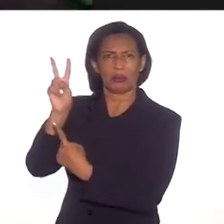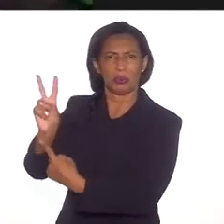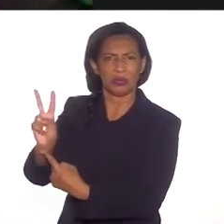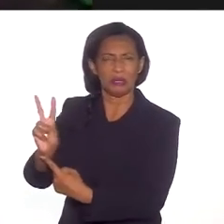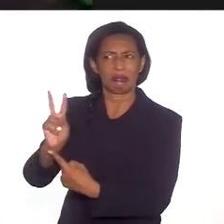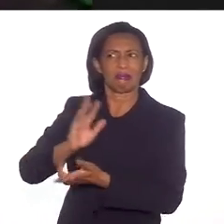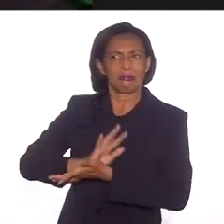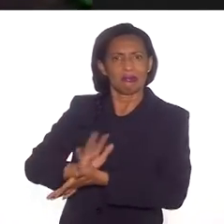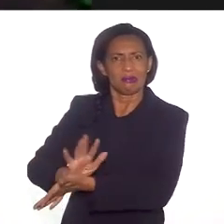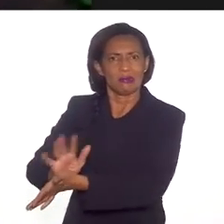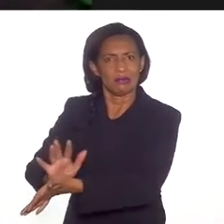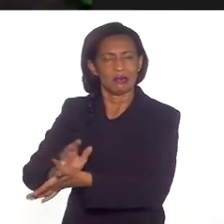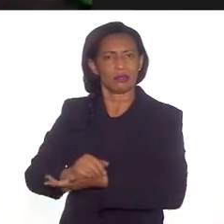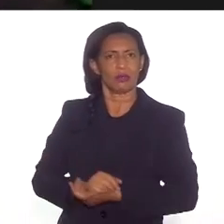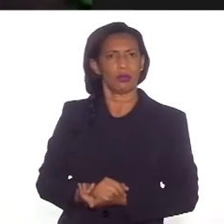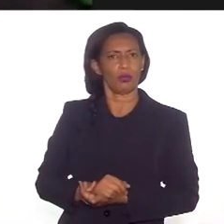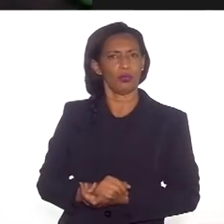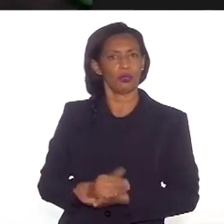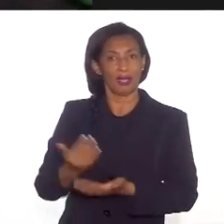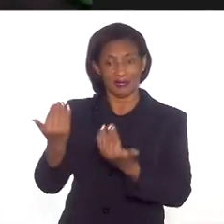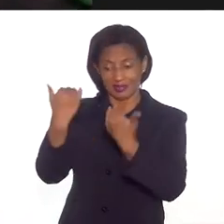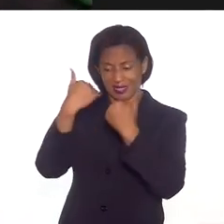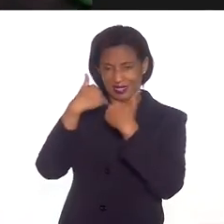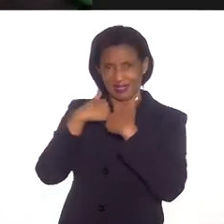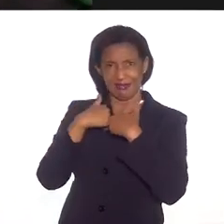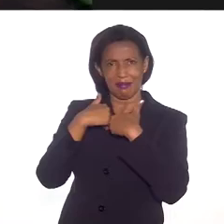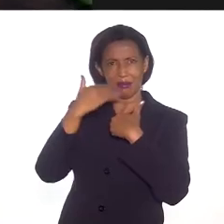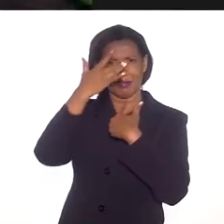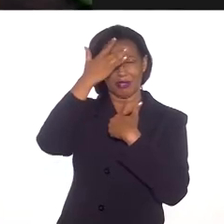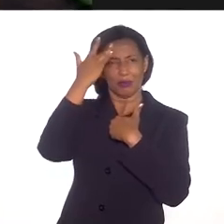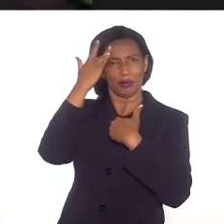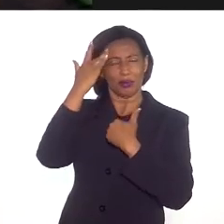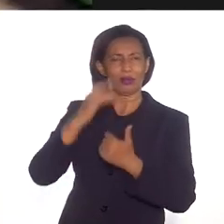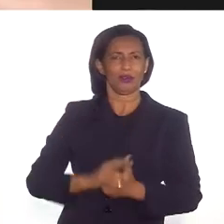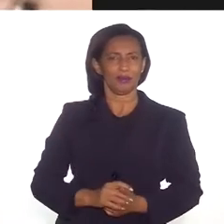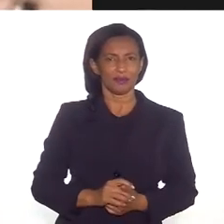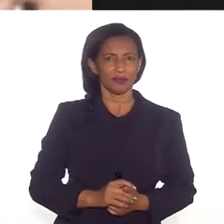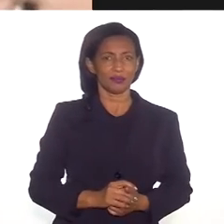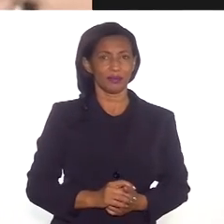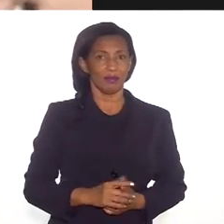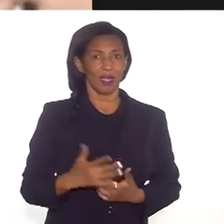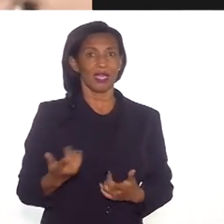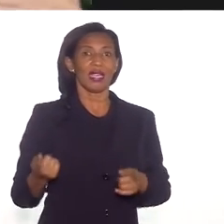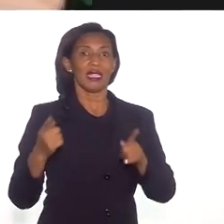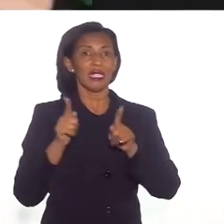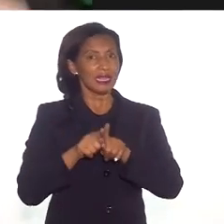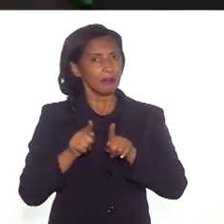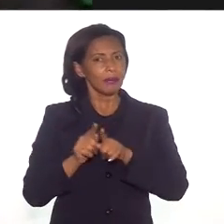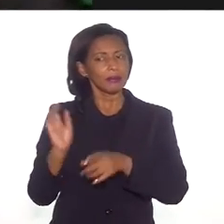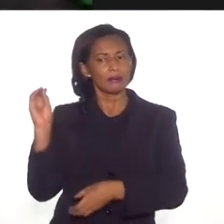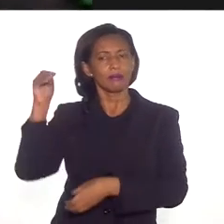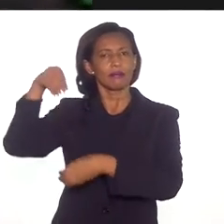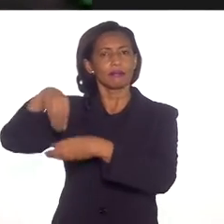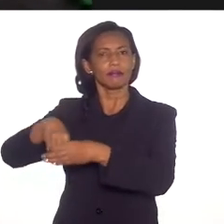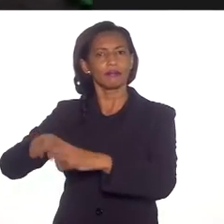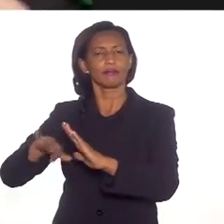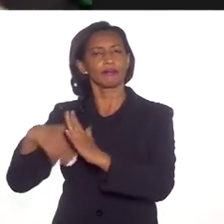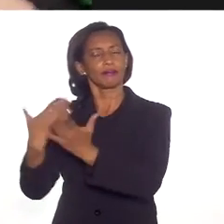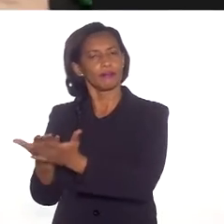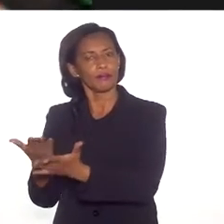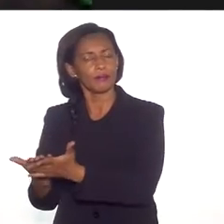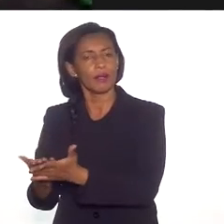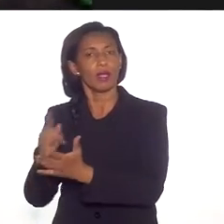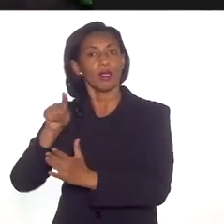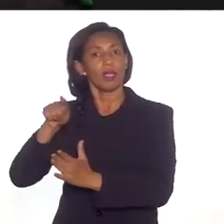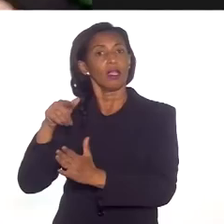preconceituosos. Está introjetado nas pessoas. E, repito, está também dentro da escola. E a escola